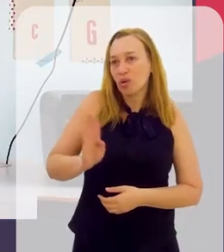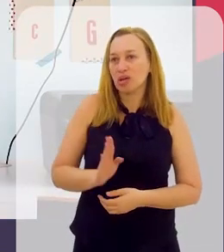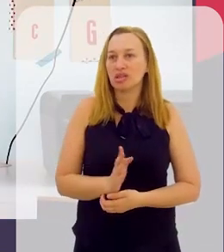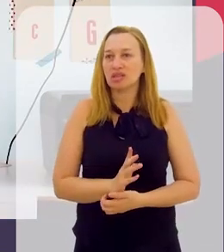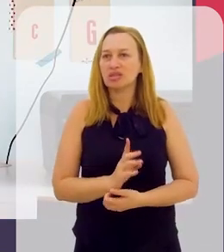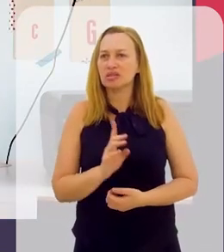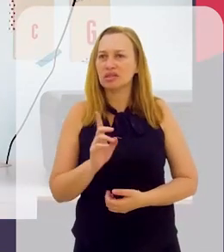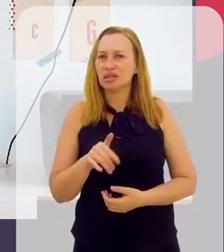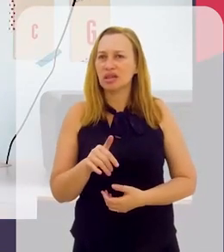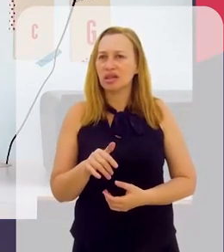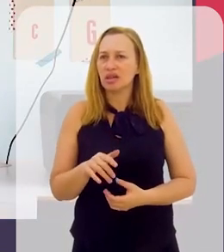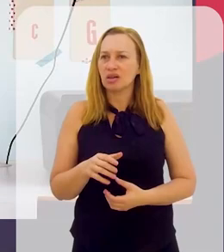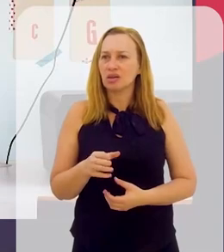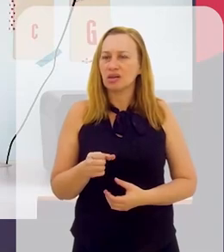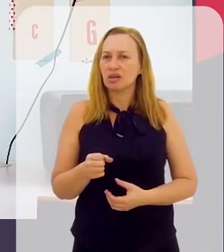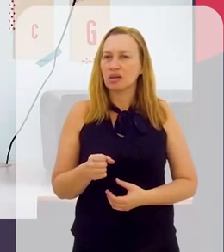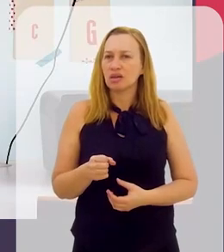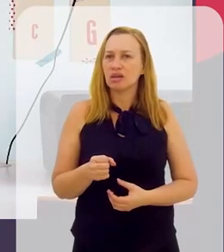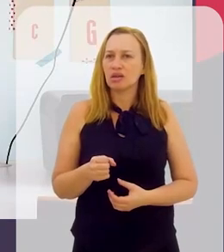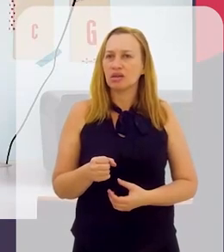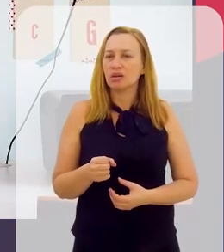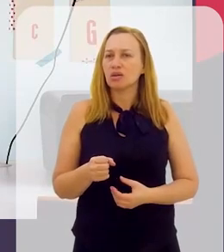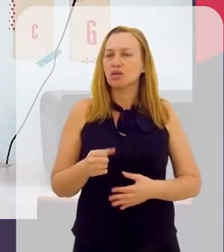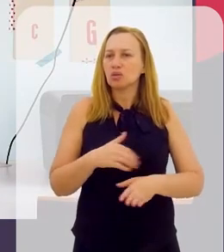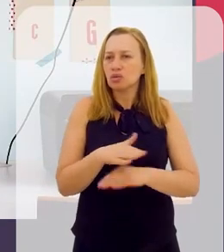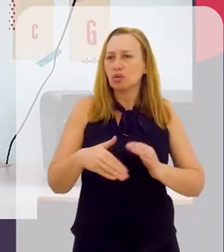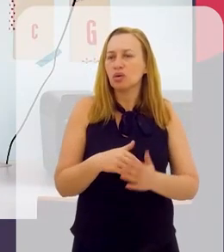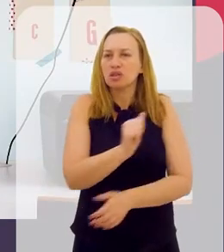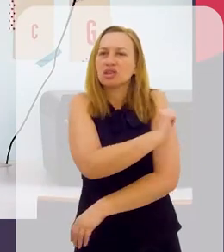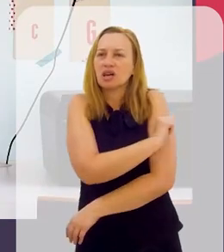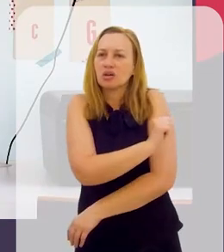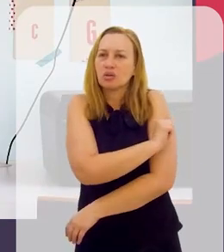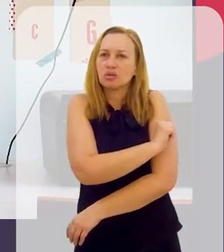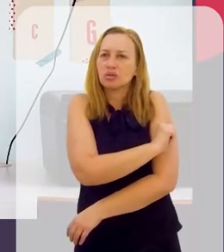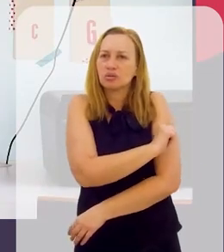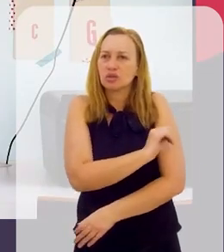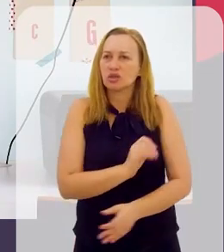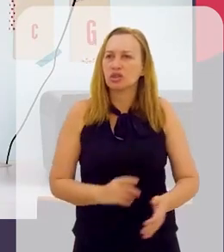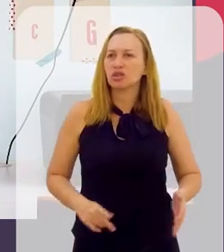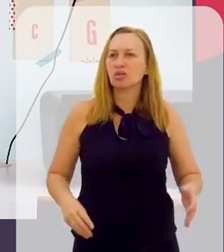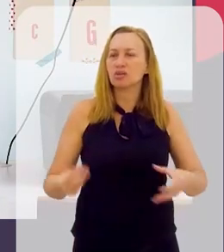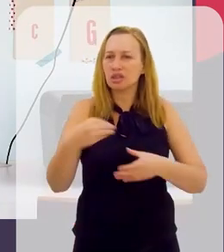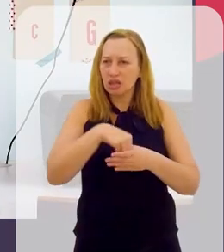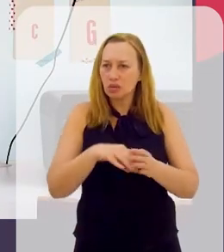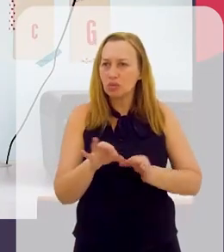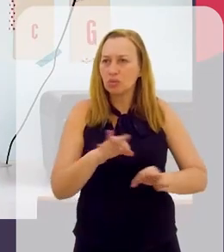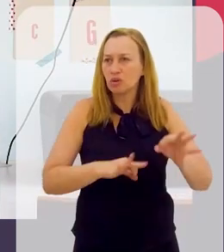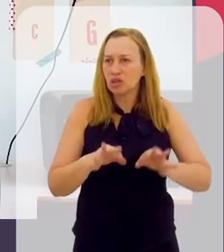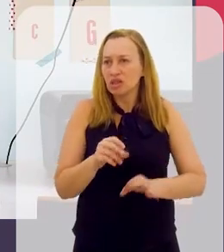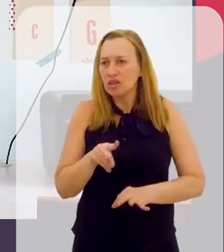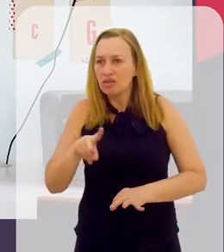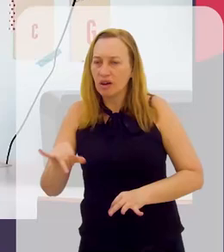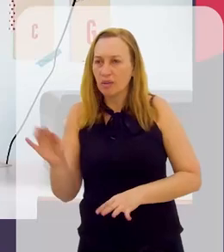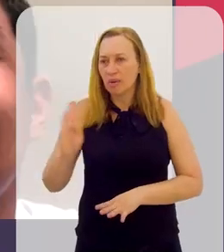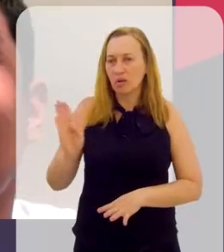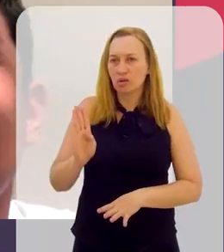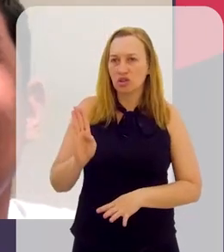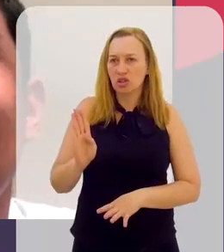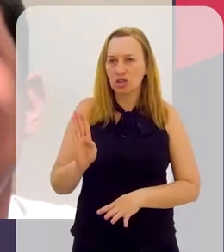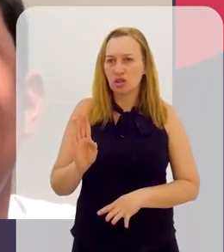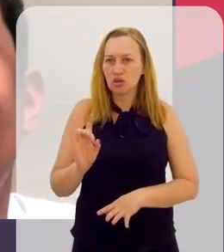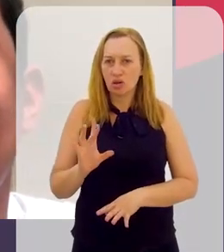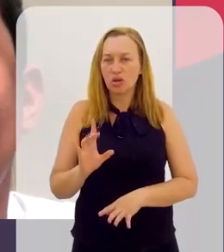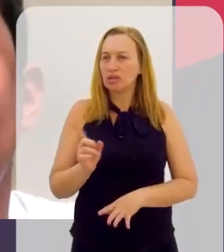da biologia, né? É uma tendência dos alunos que participam do projeto ou não necessariamente? Não